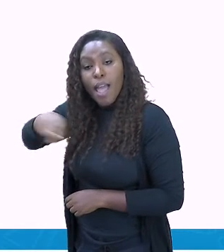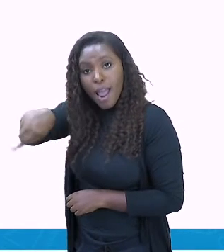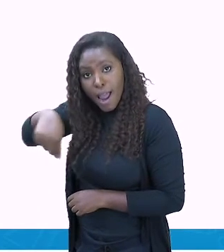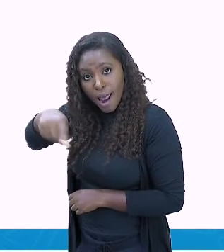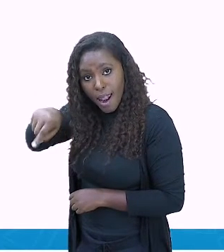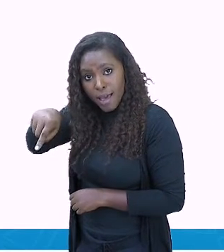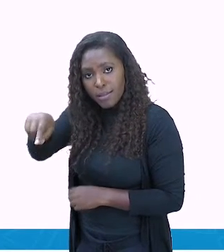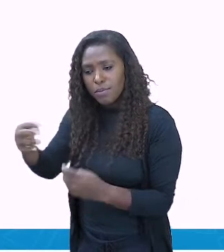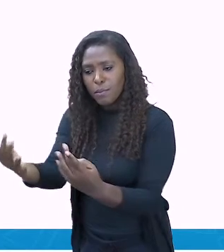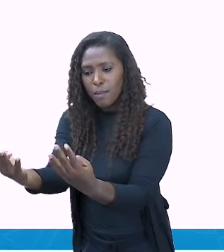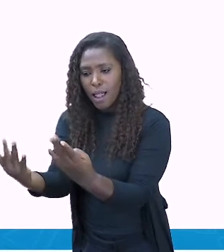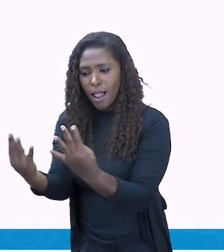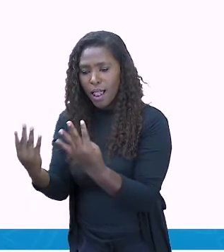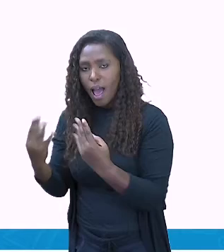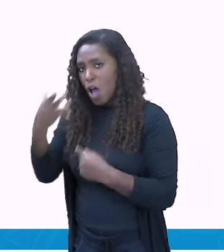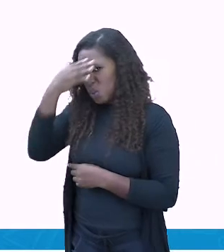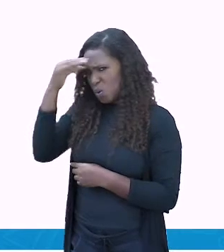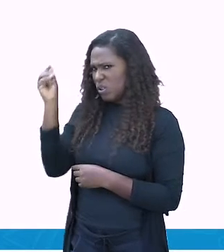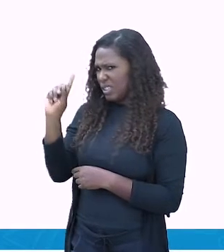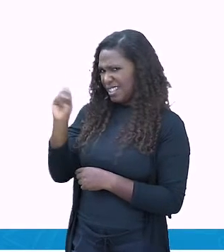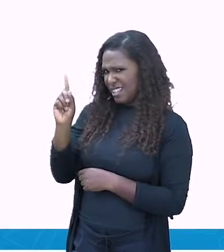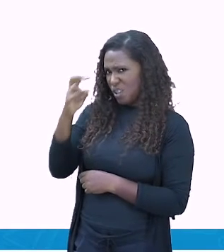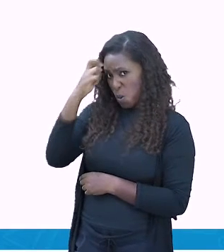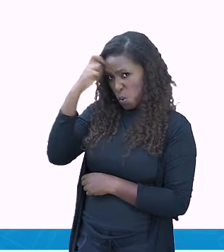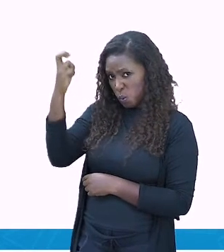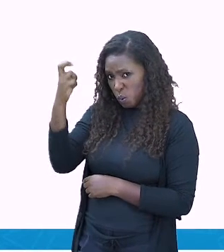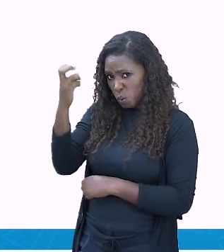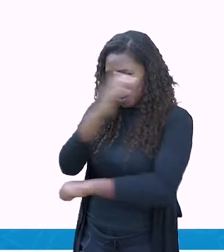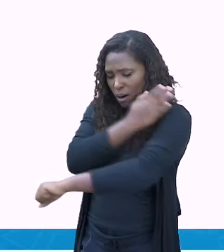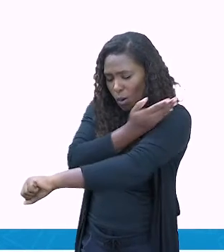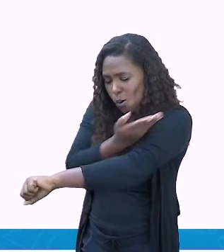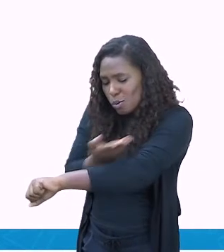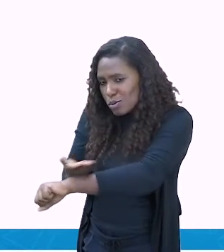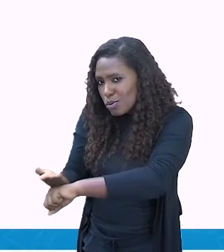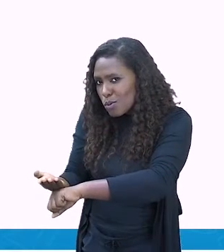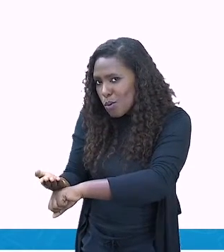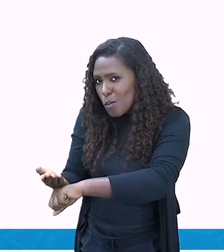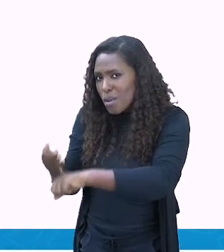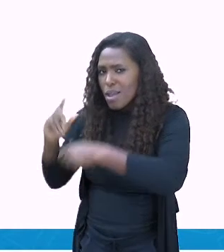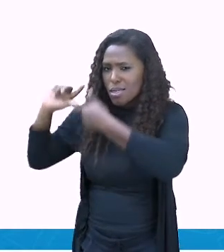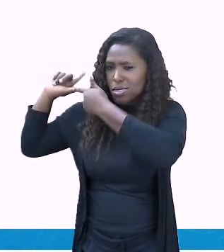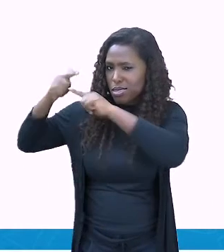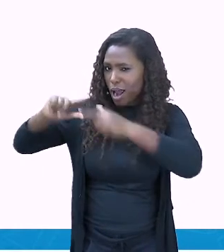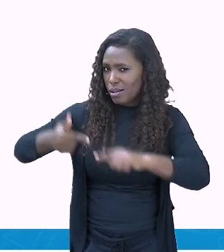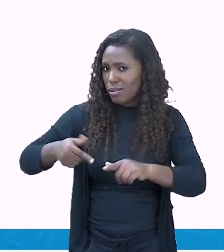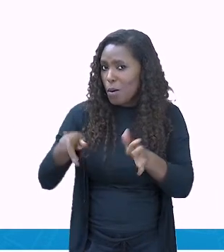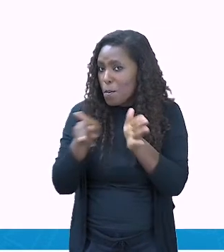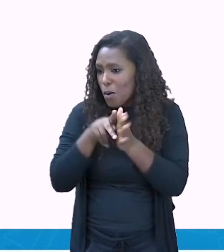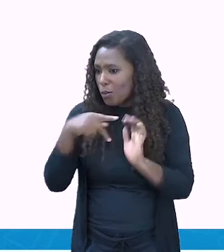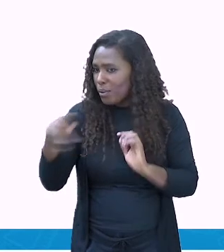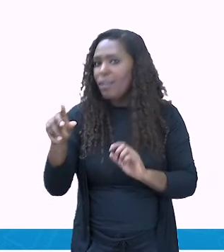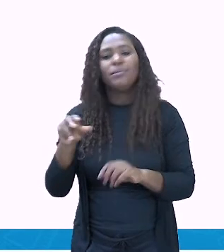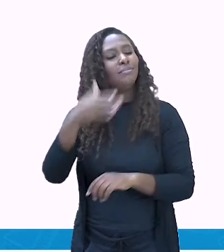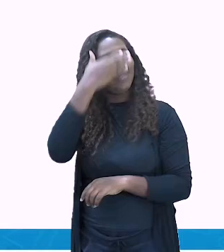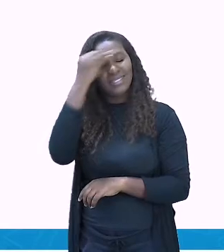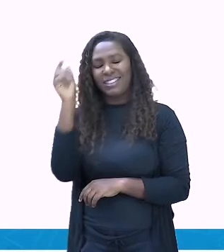não esqueceram dessa bagagem, né? Da sua cultura artística. Levaram também consigo.